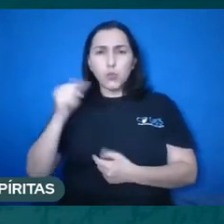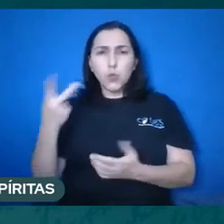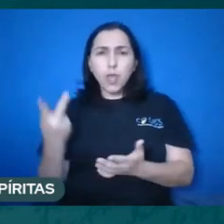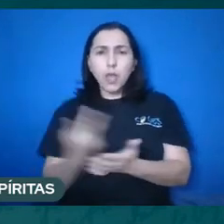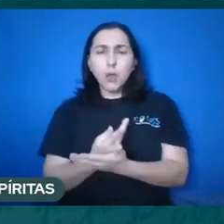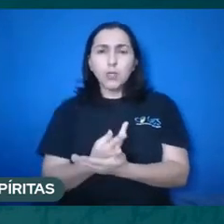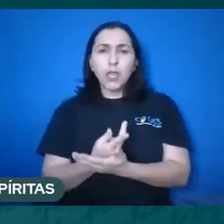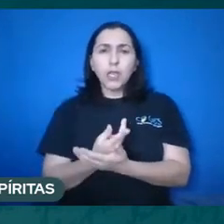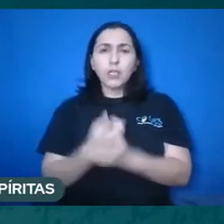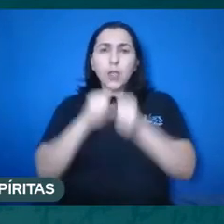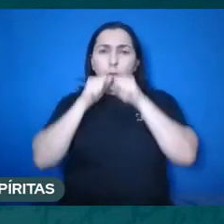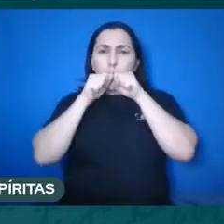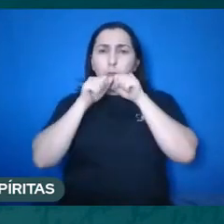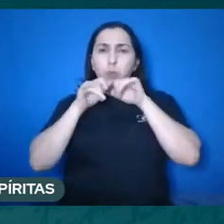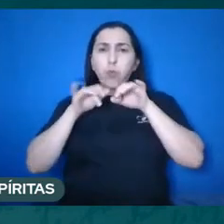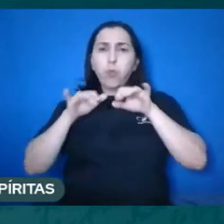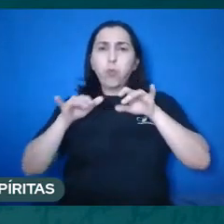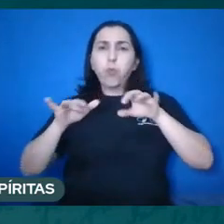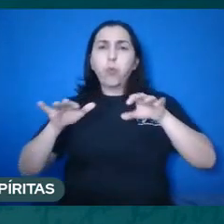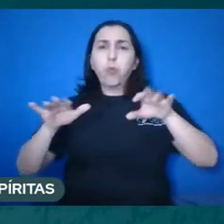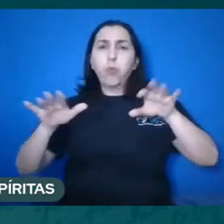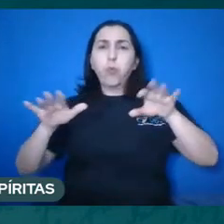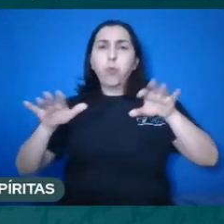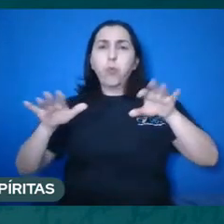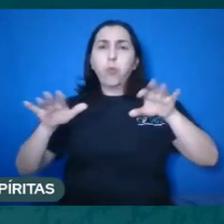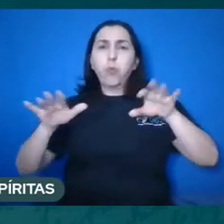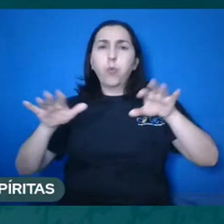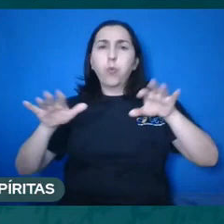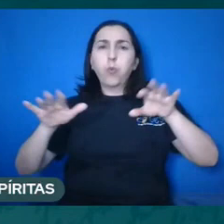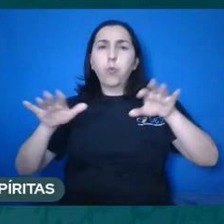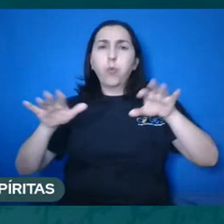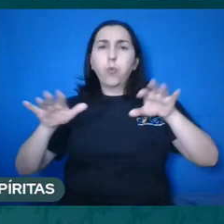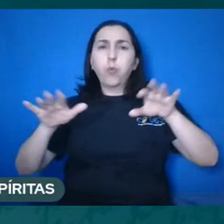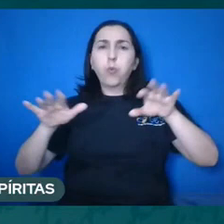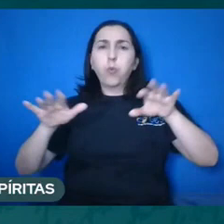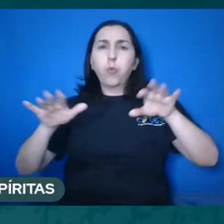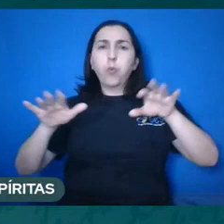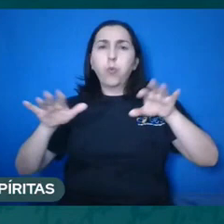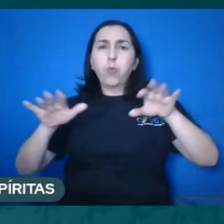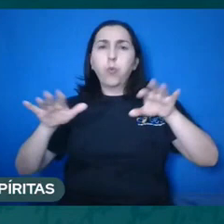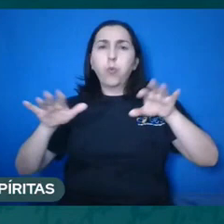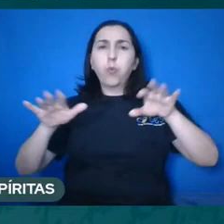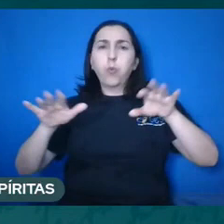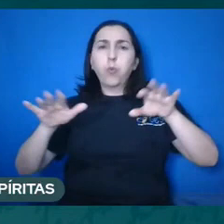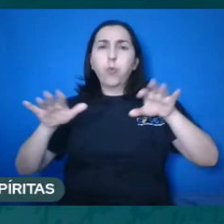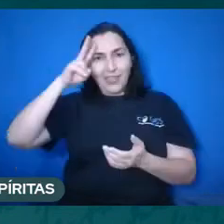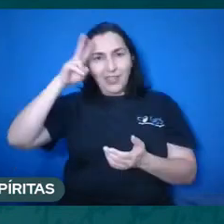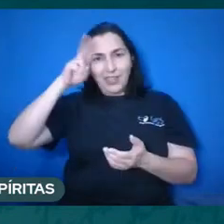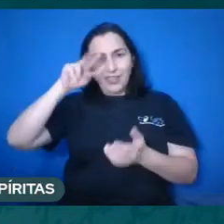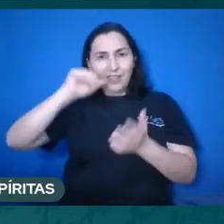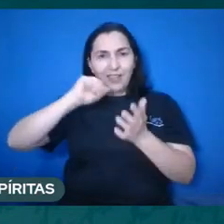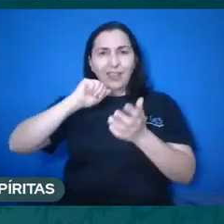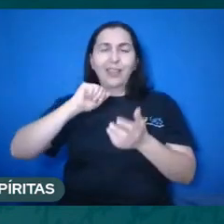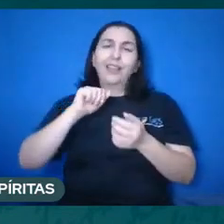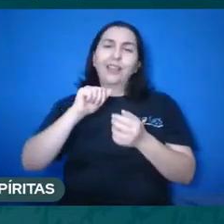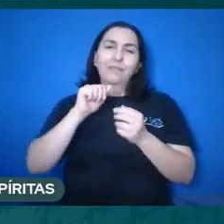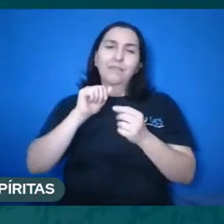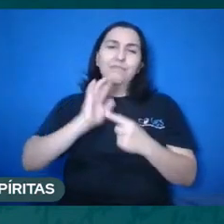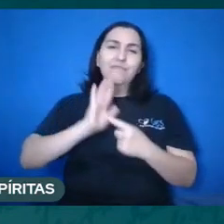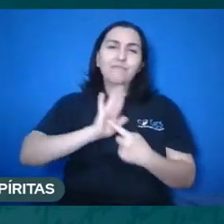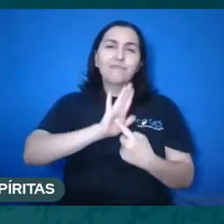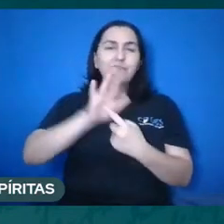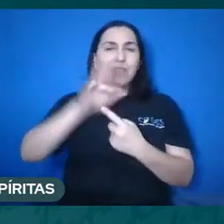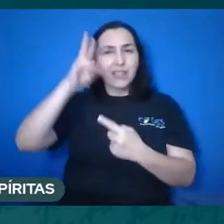a criação, é uma parábola, óbvio, não é? O homem do barro, o Adamá, o Adão, Adamada, ou seja,